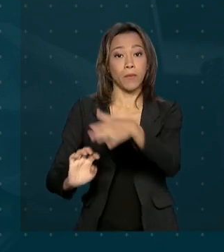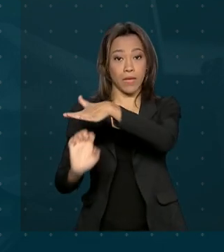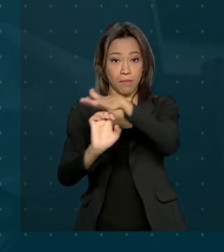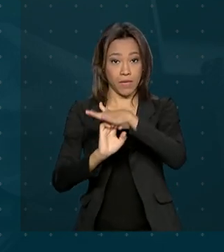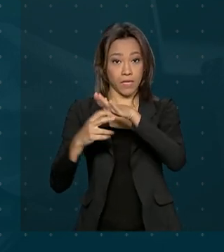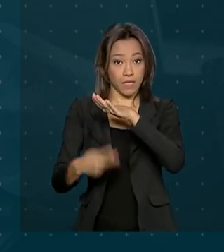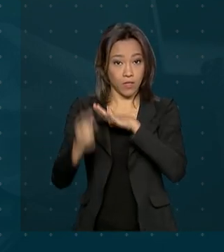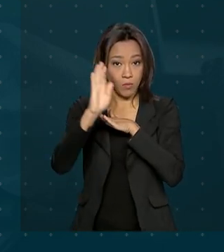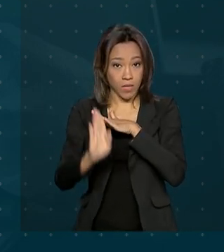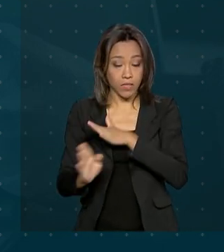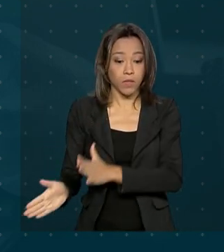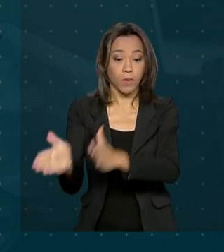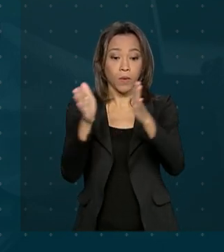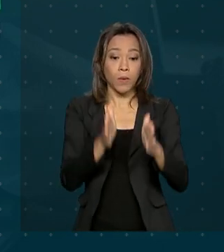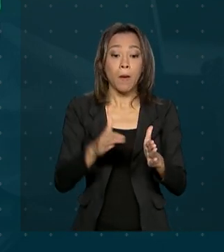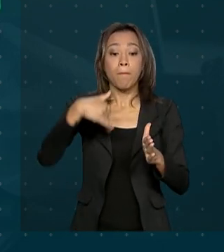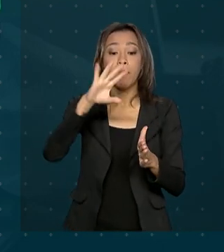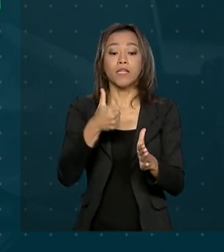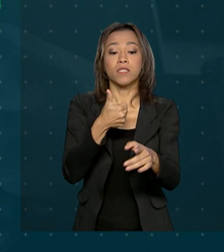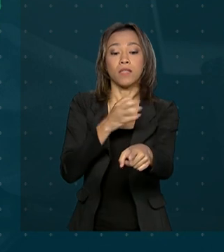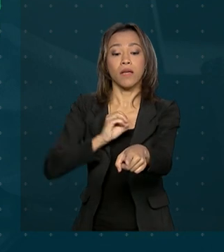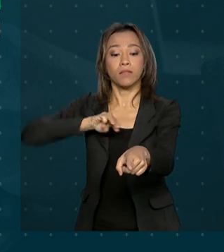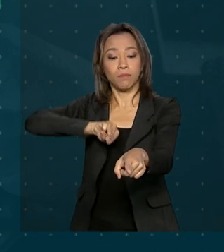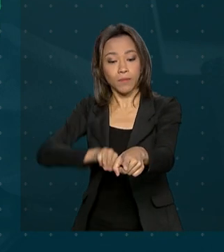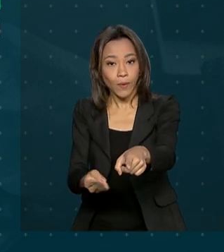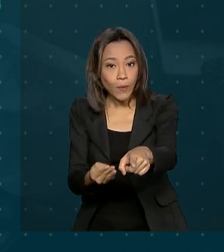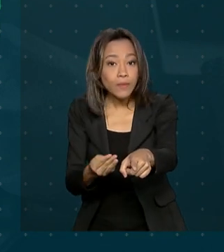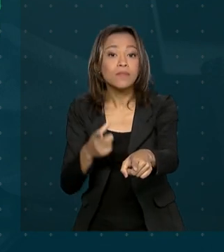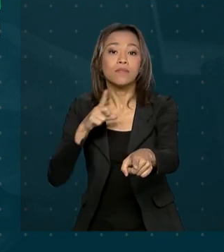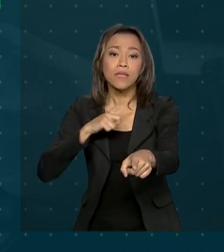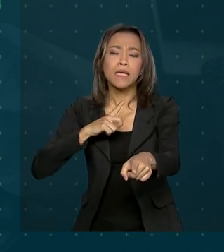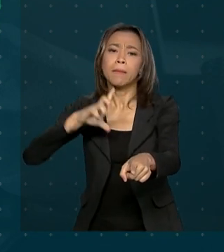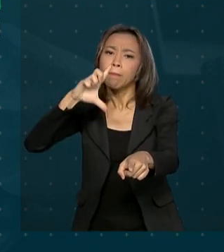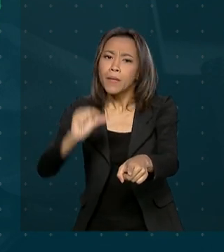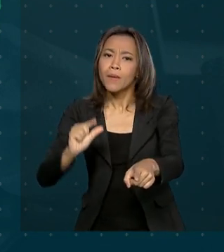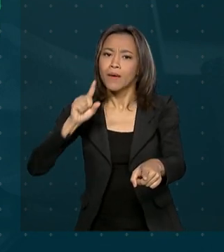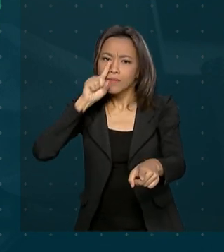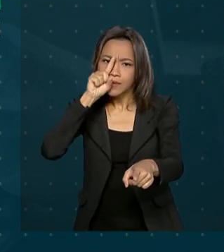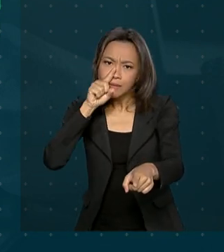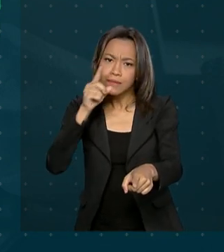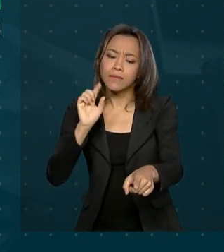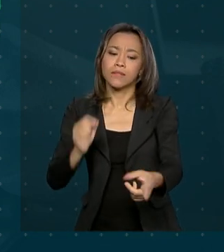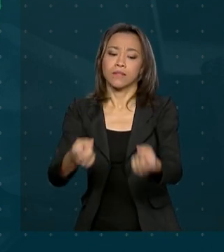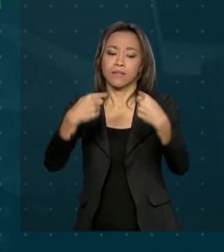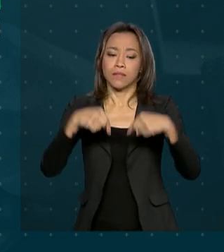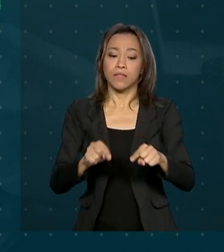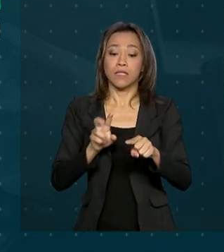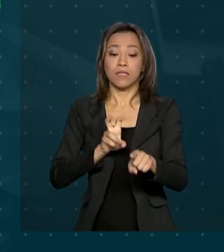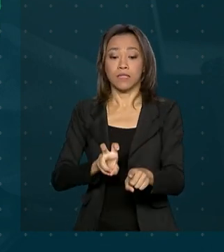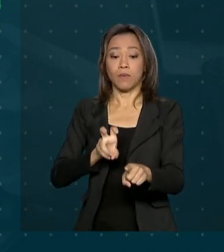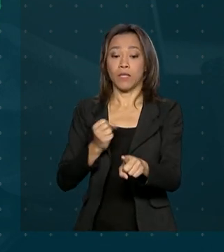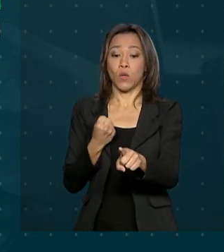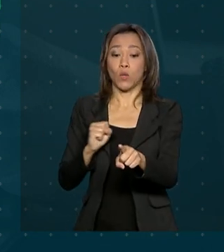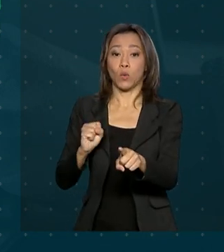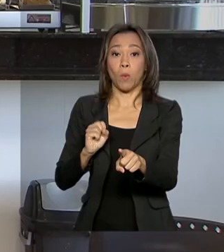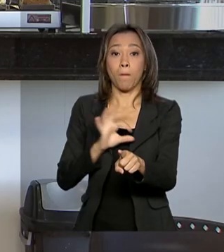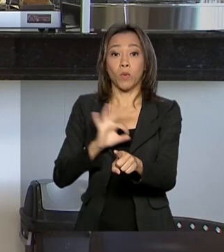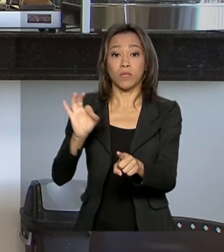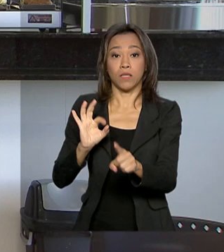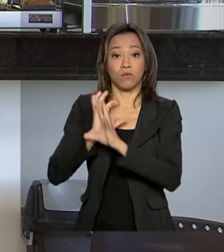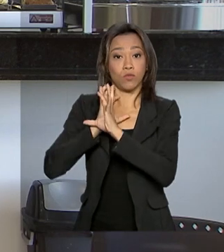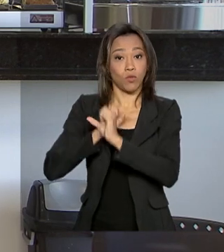Brasil, mais de 10 milhões exercem uma atividade de baixo risco, 58% do total.